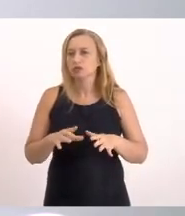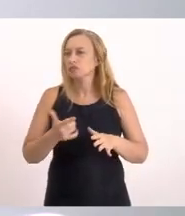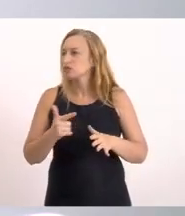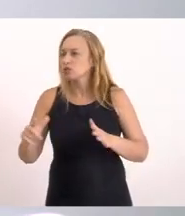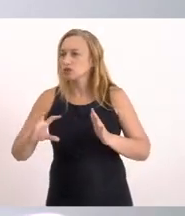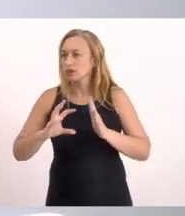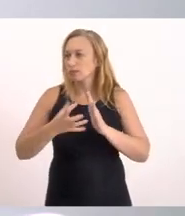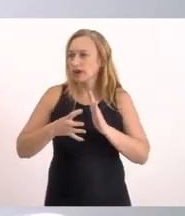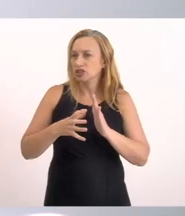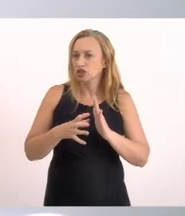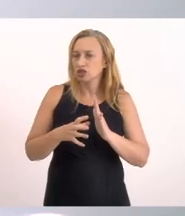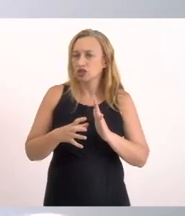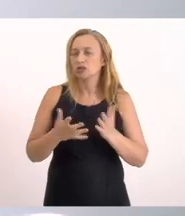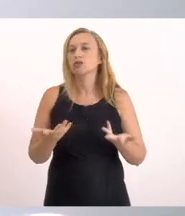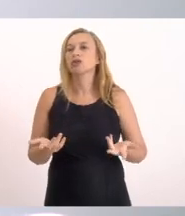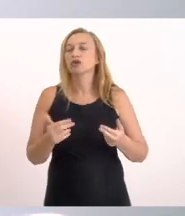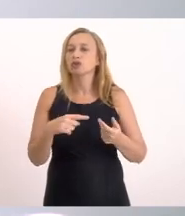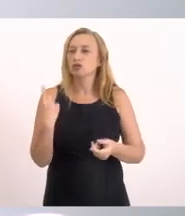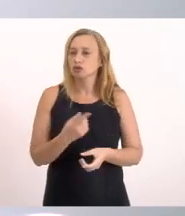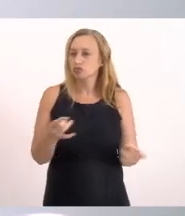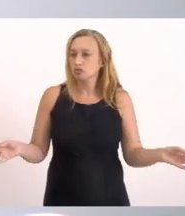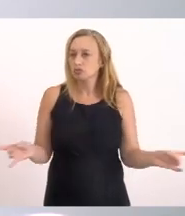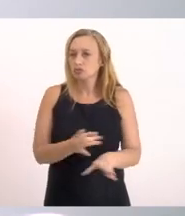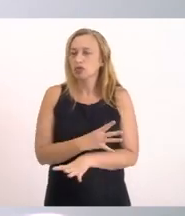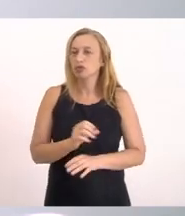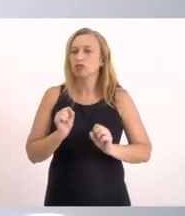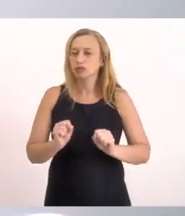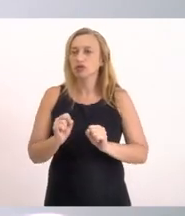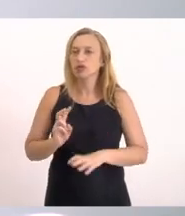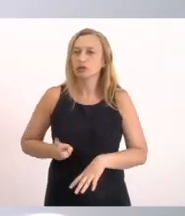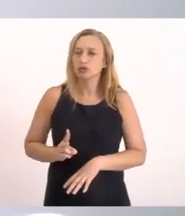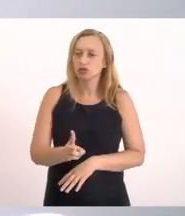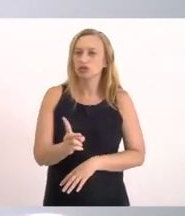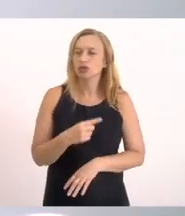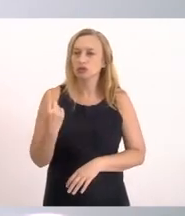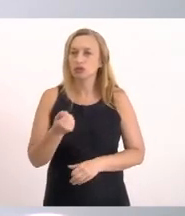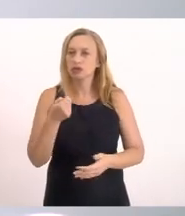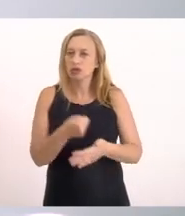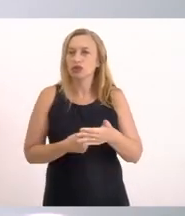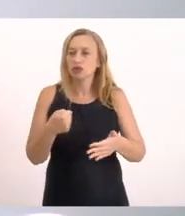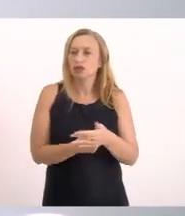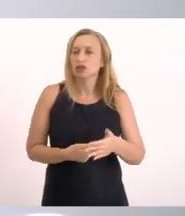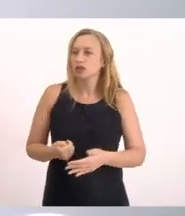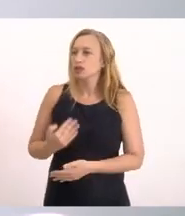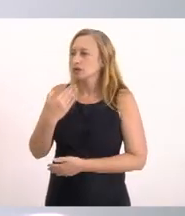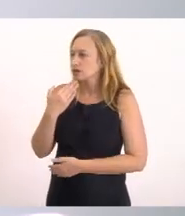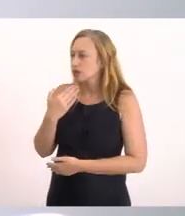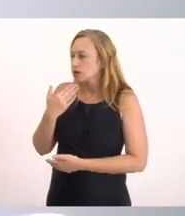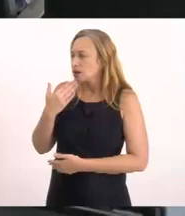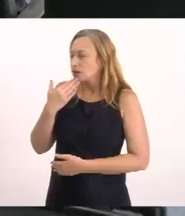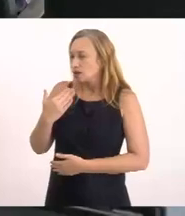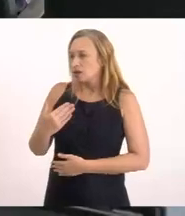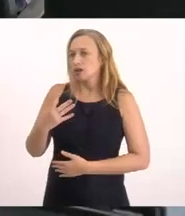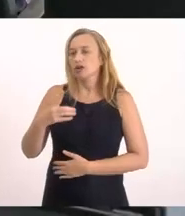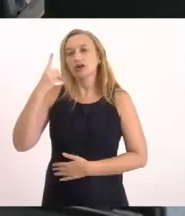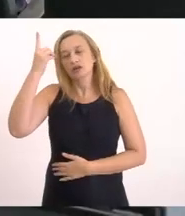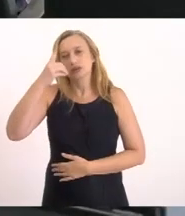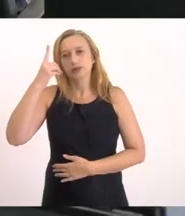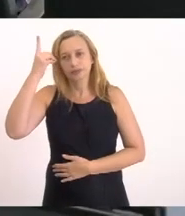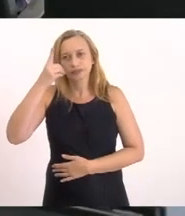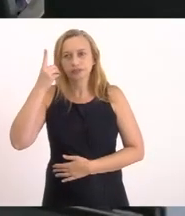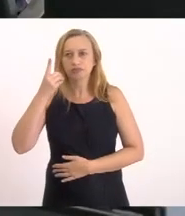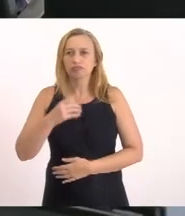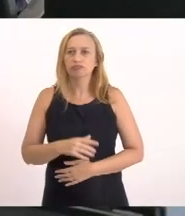tem rosto E a gente está aqui Prontos Para poder dar continuidade A nossa luta E exigimos O senhor deputado Que